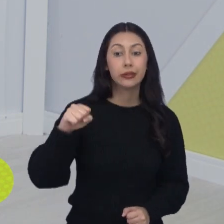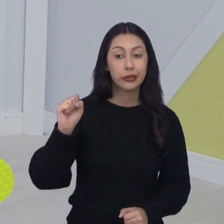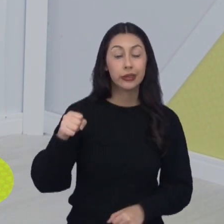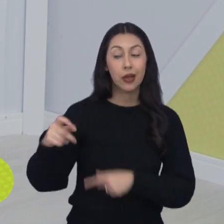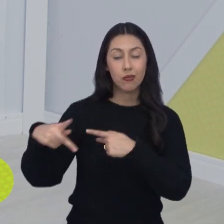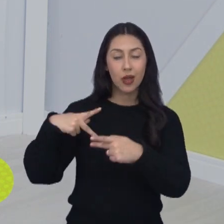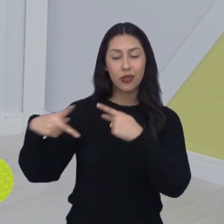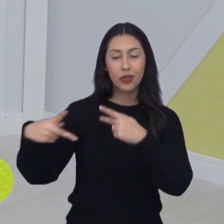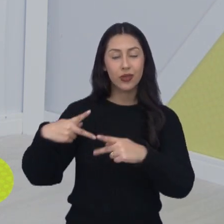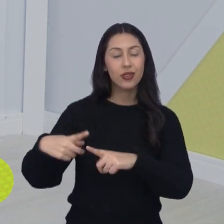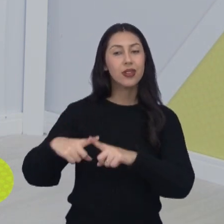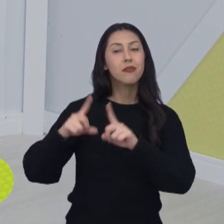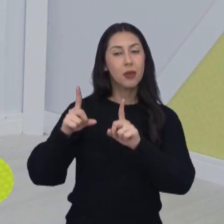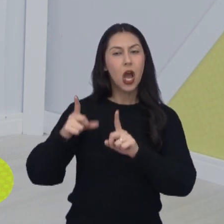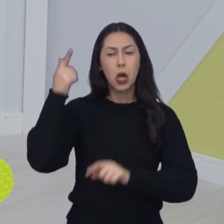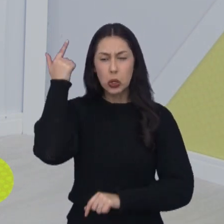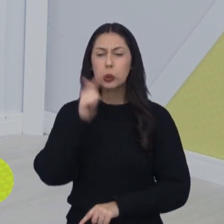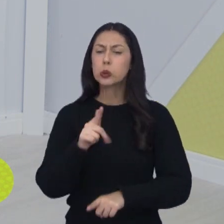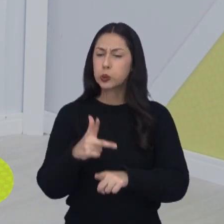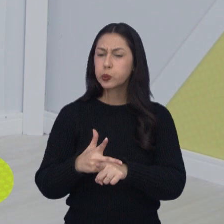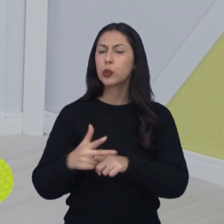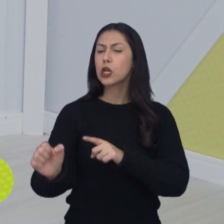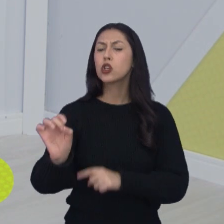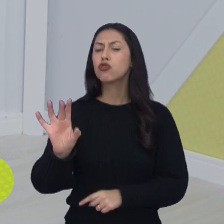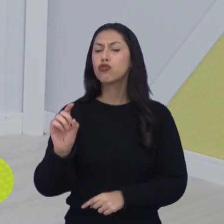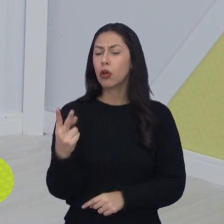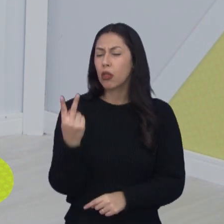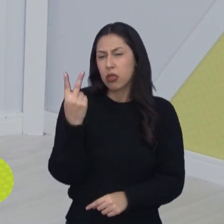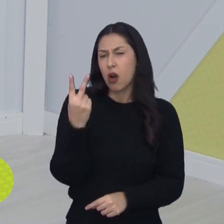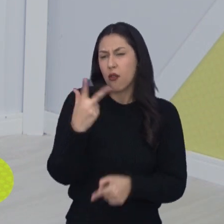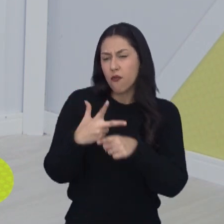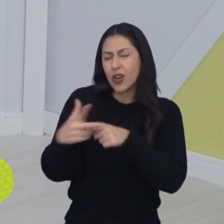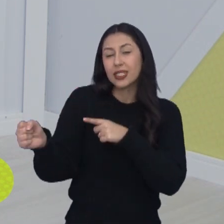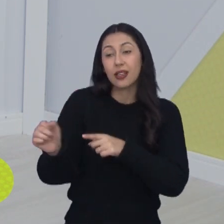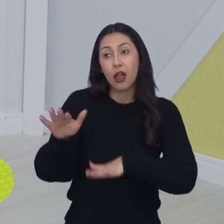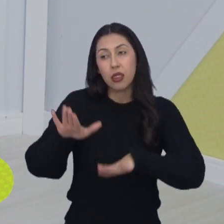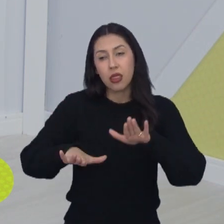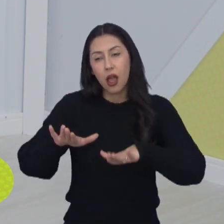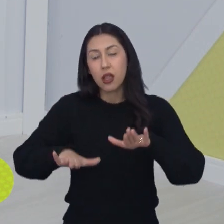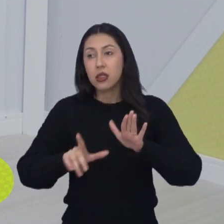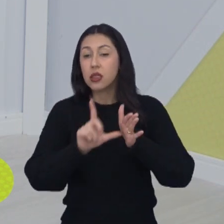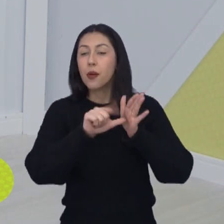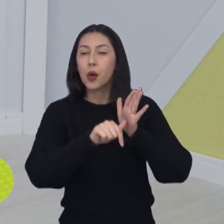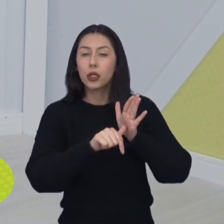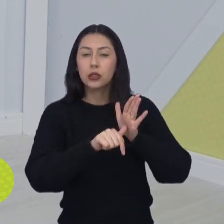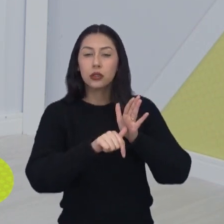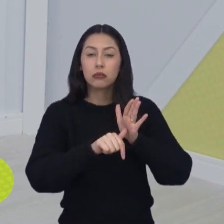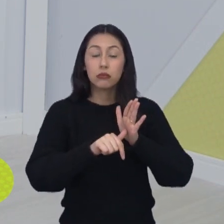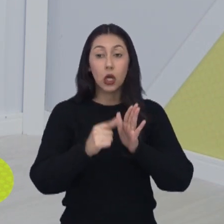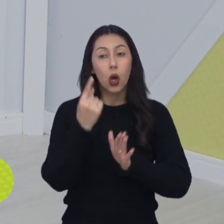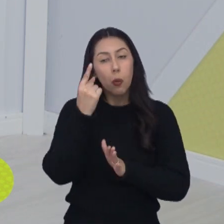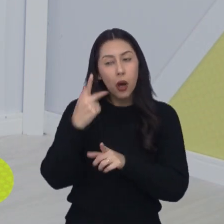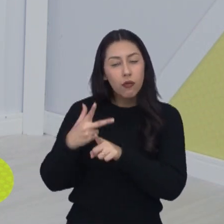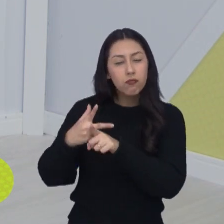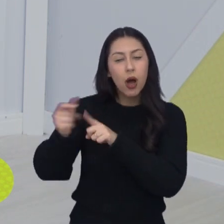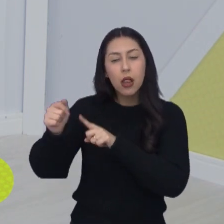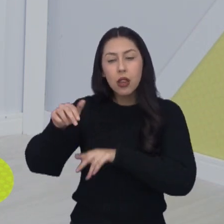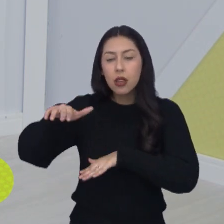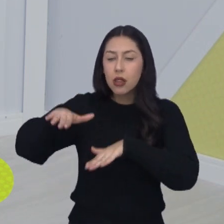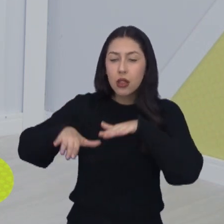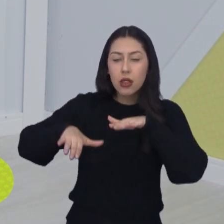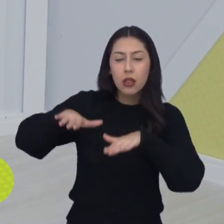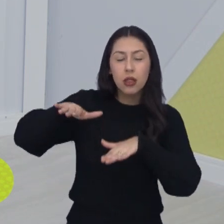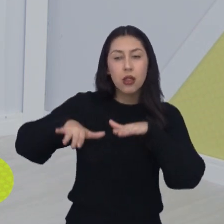do São José Mas dá pra vencer, precisa pelo menos vencer dois jogos e torcer ali de repente Pra conquistar uma vitória mais elástica, pra